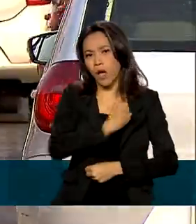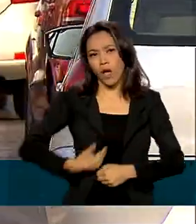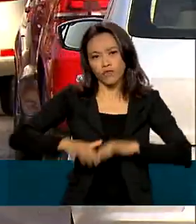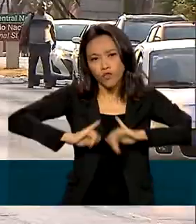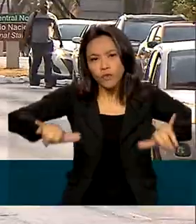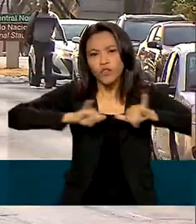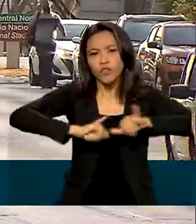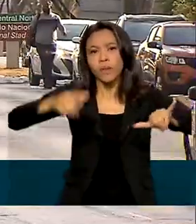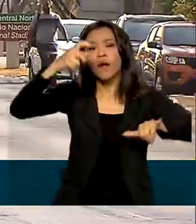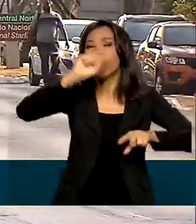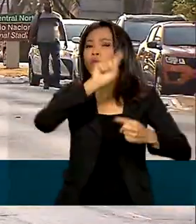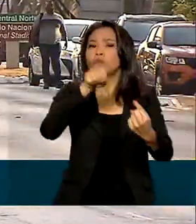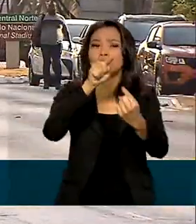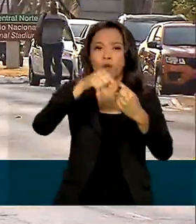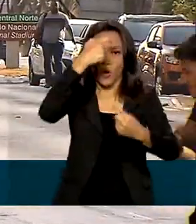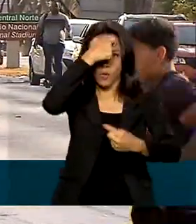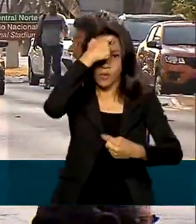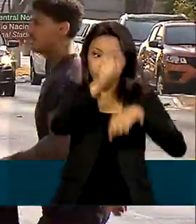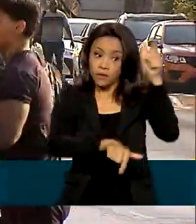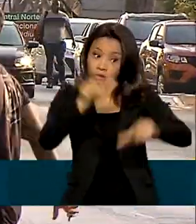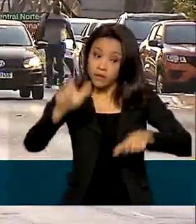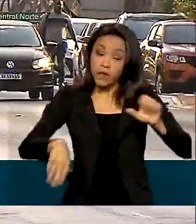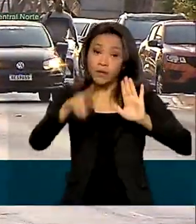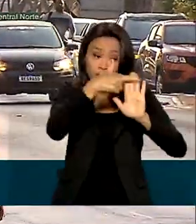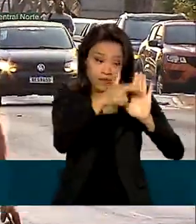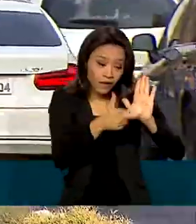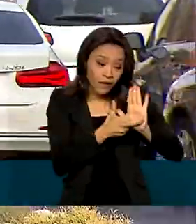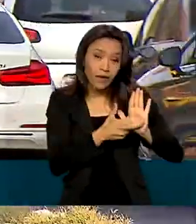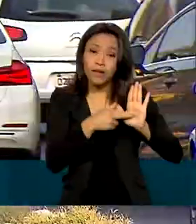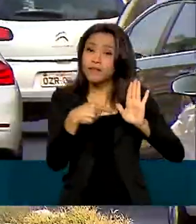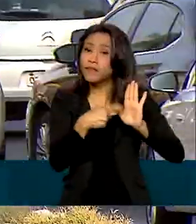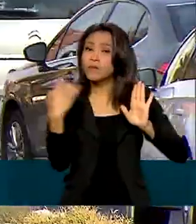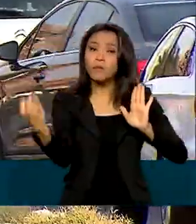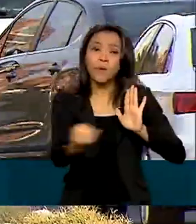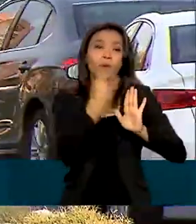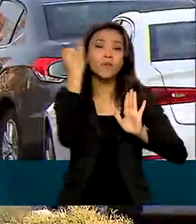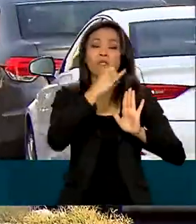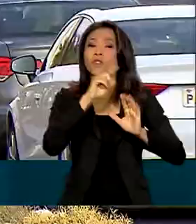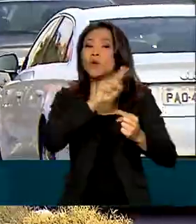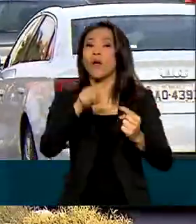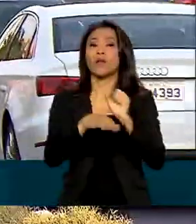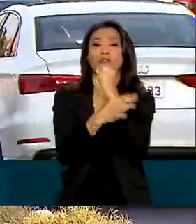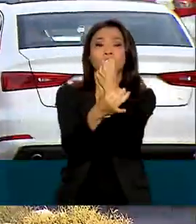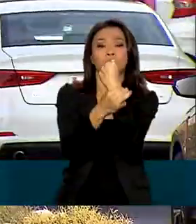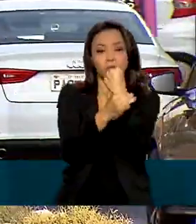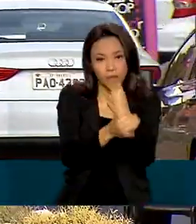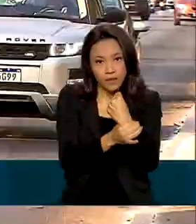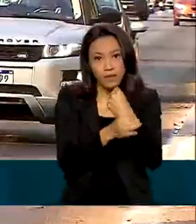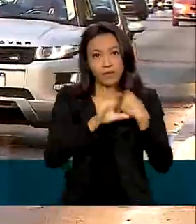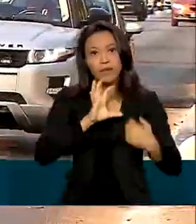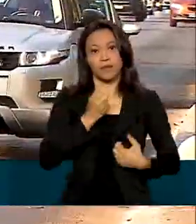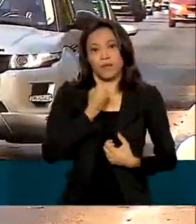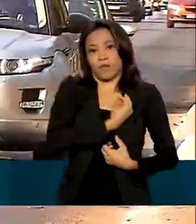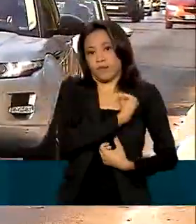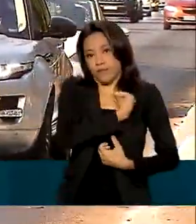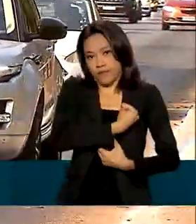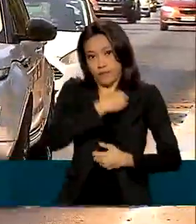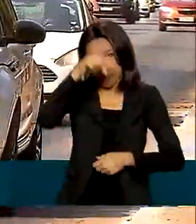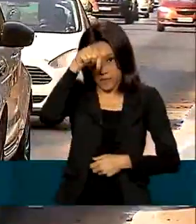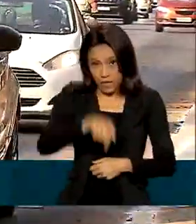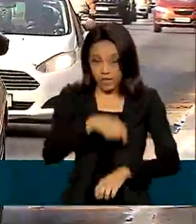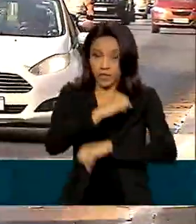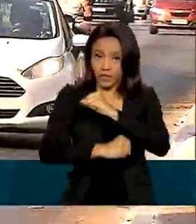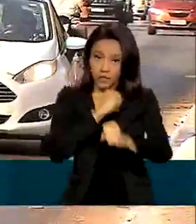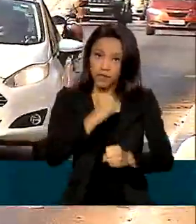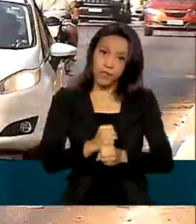população de que as leis e regras são fundamentais para gerar segurança e salvar vidas. Este ano, a